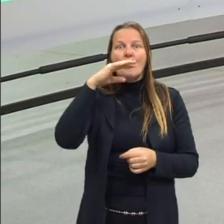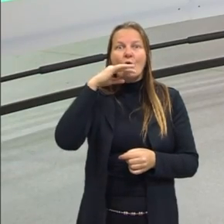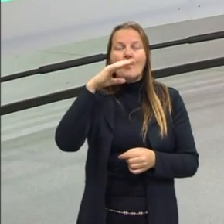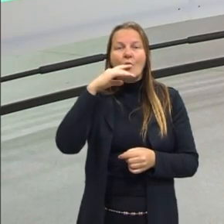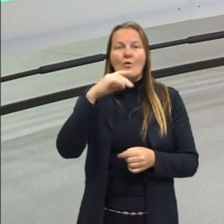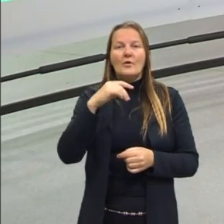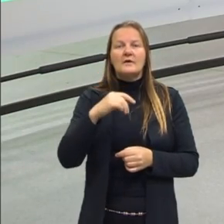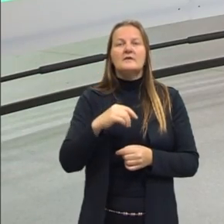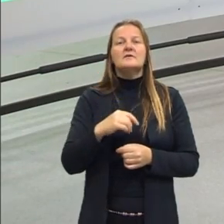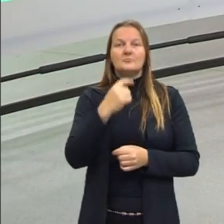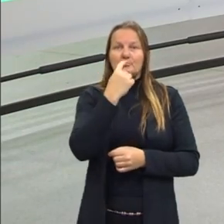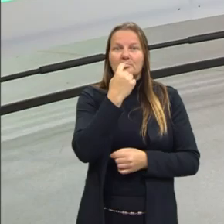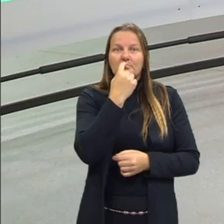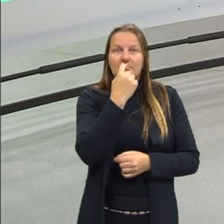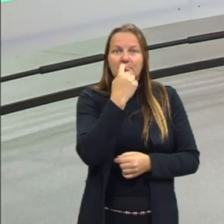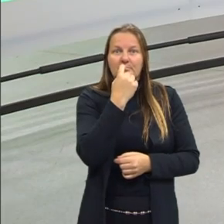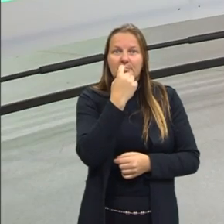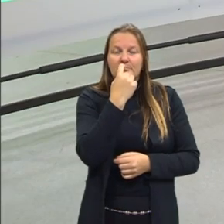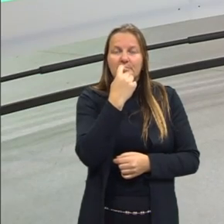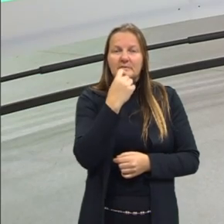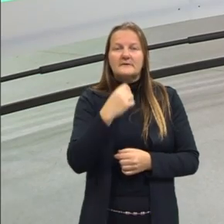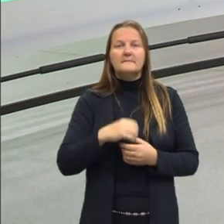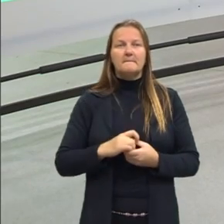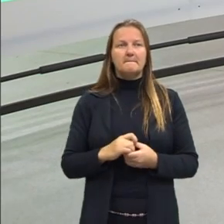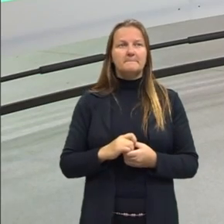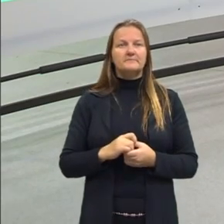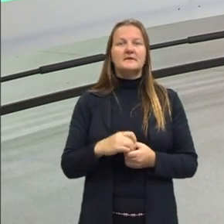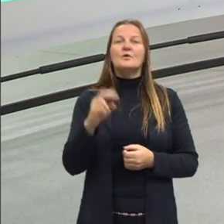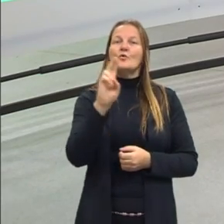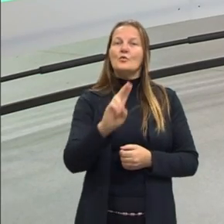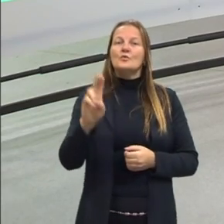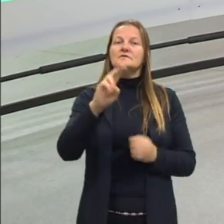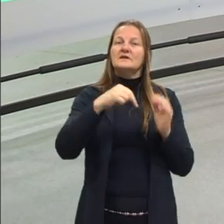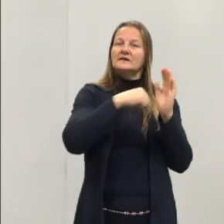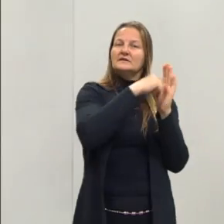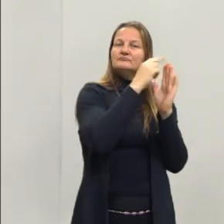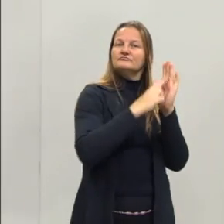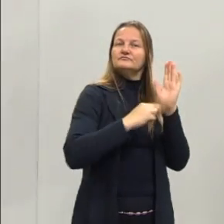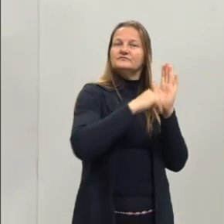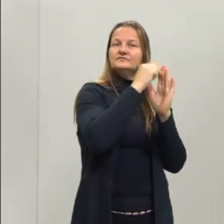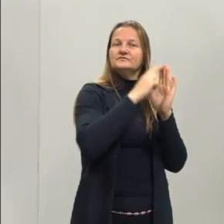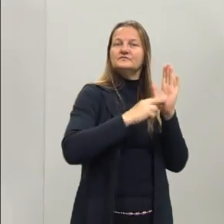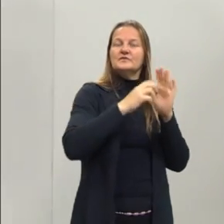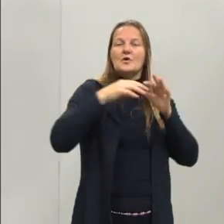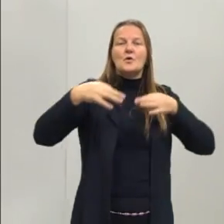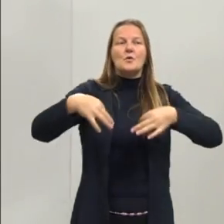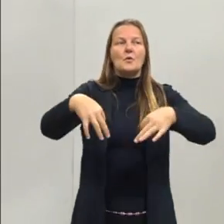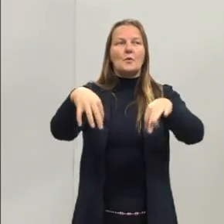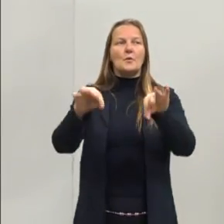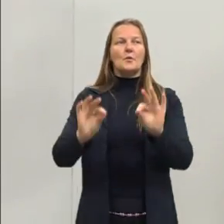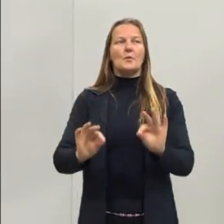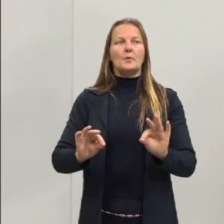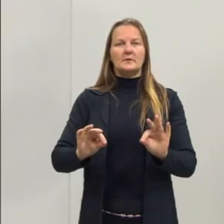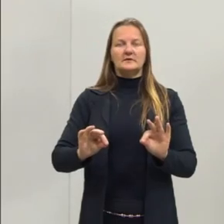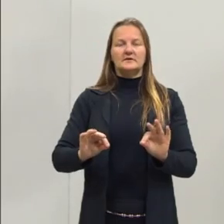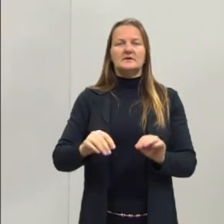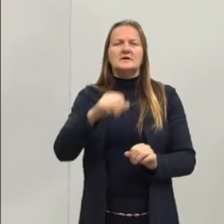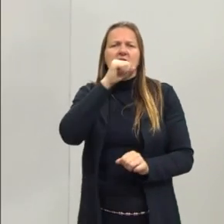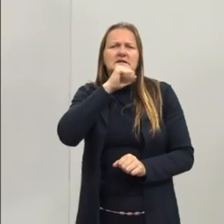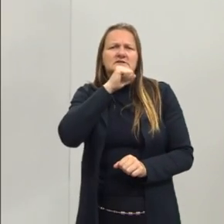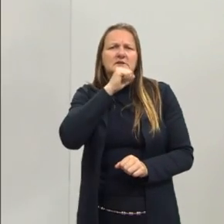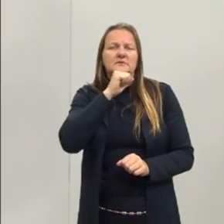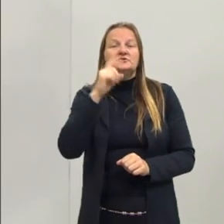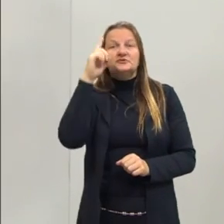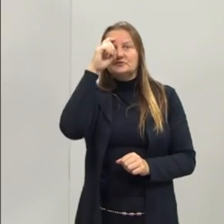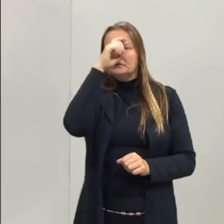cor avermelhada dentro e ela era usada para tingir tecidos. na época, antigamente, era muito